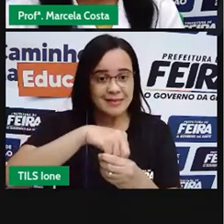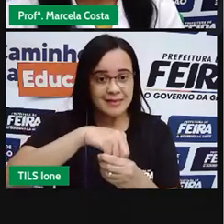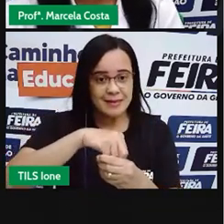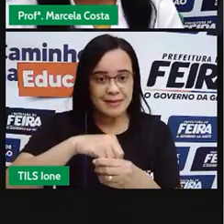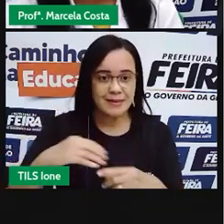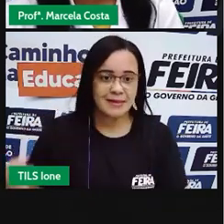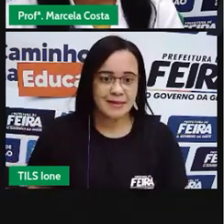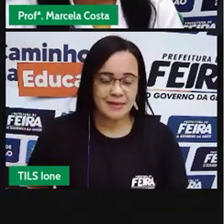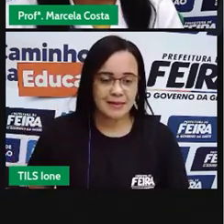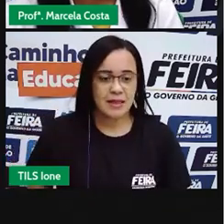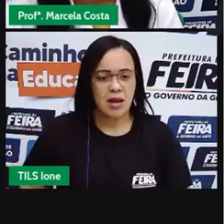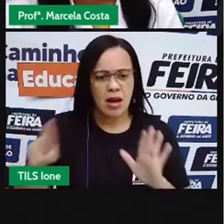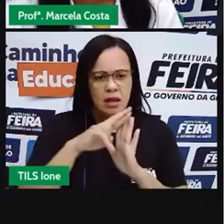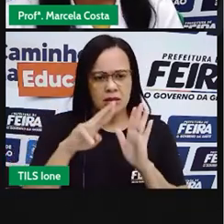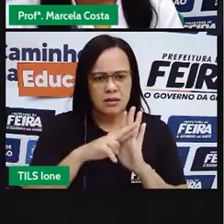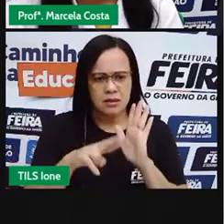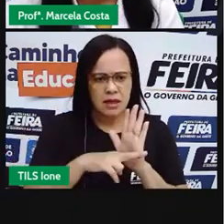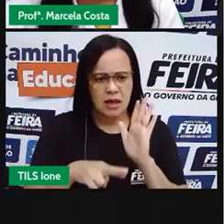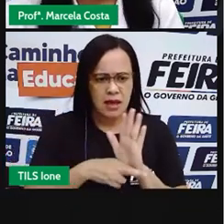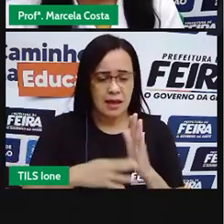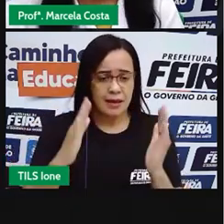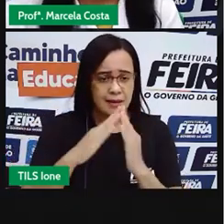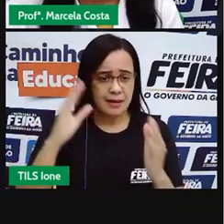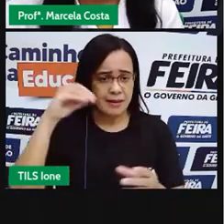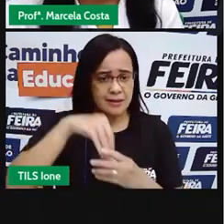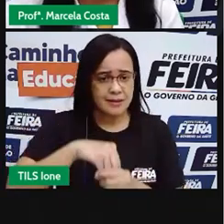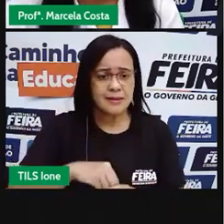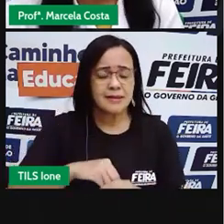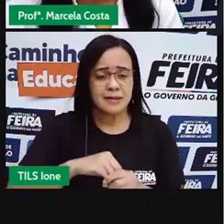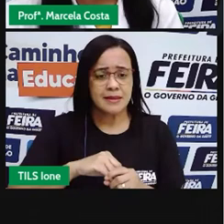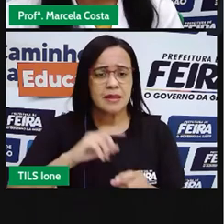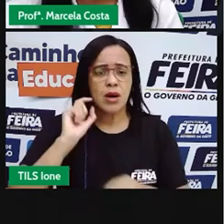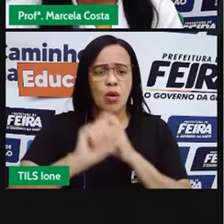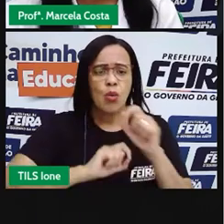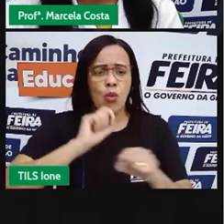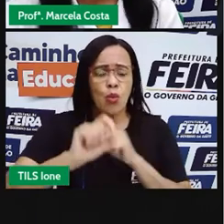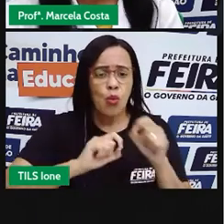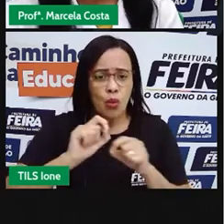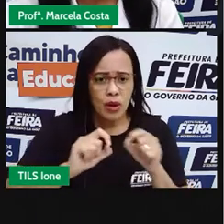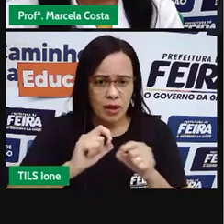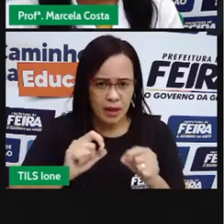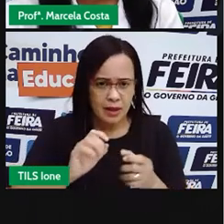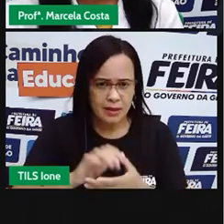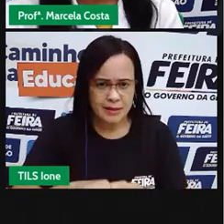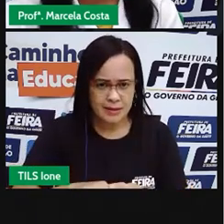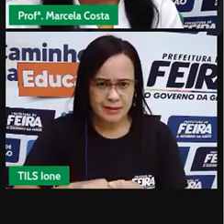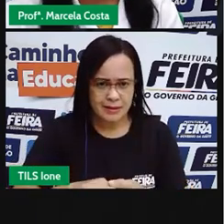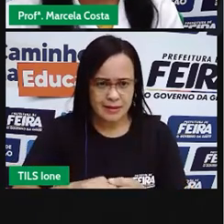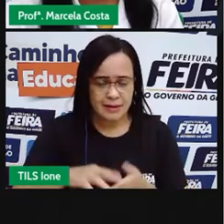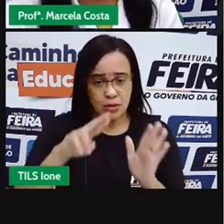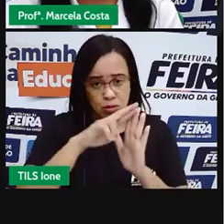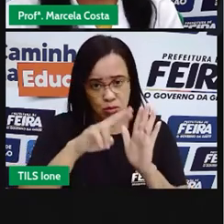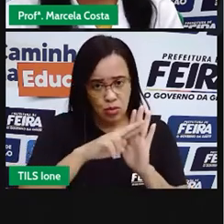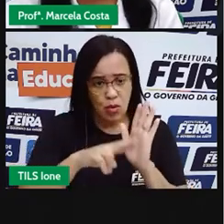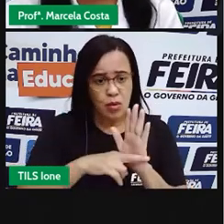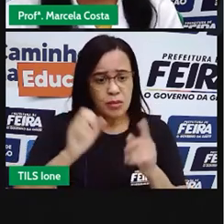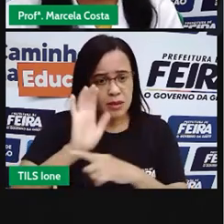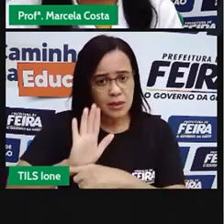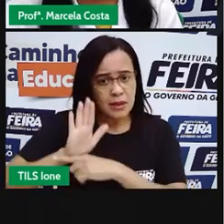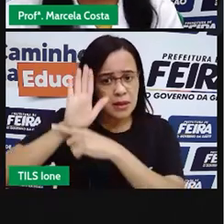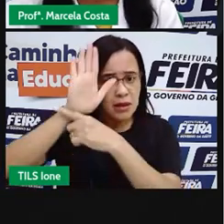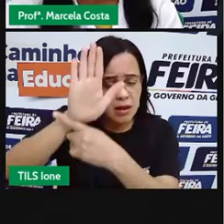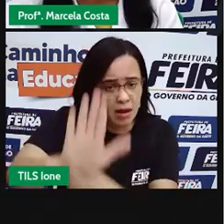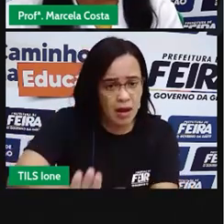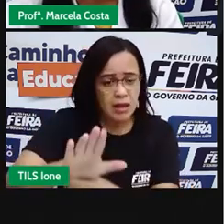As regras de convivência são basicamente normas que auxiliam de vida conviver de